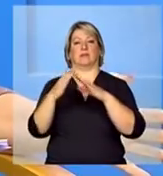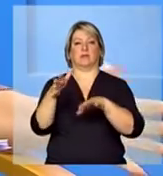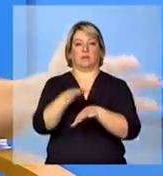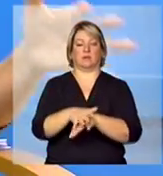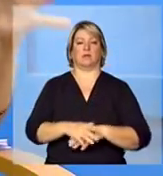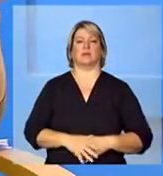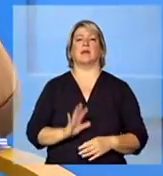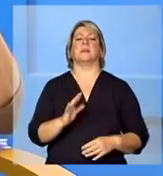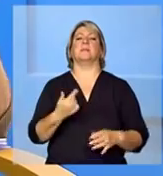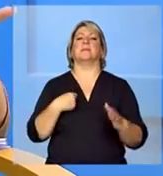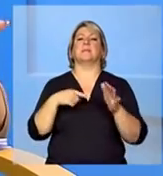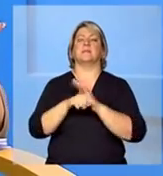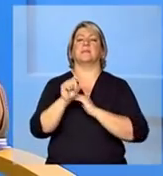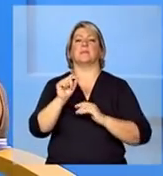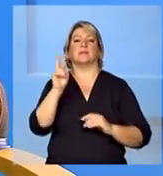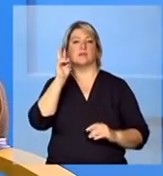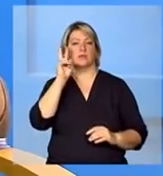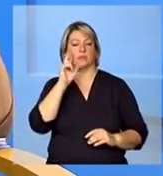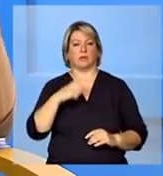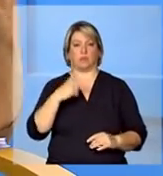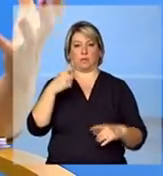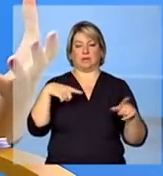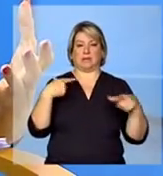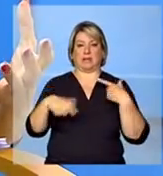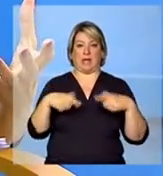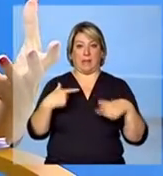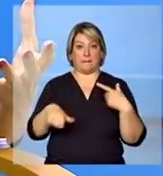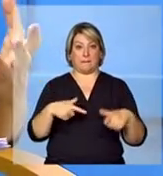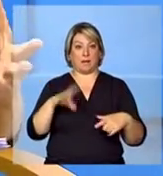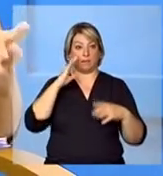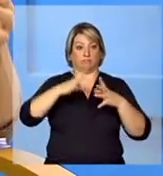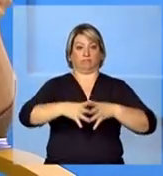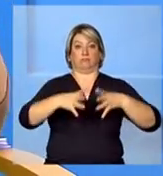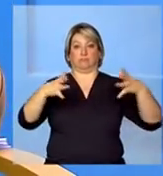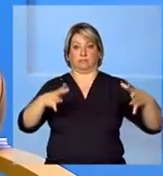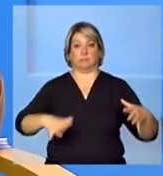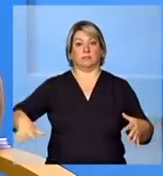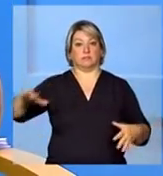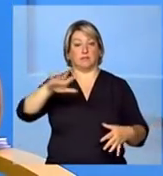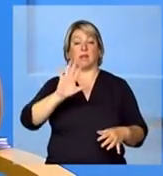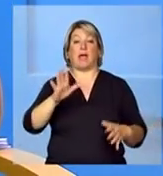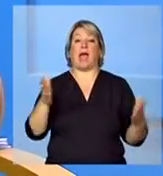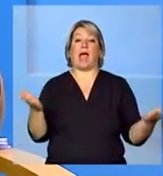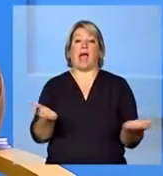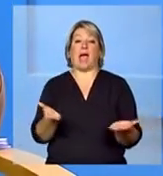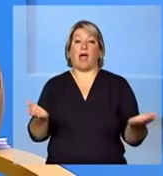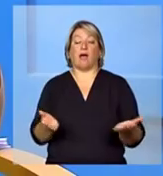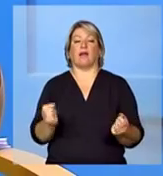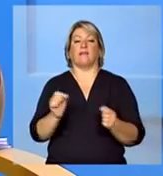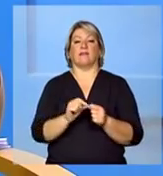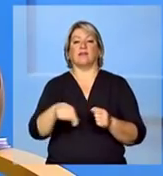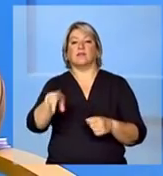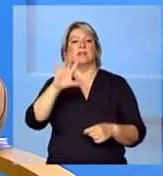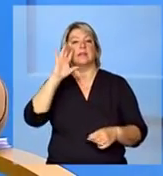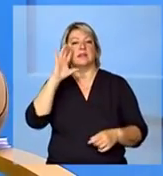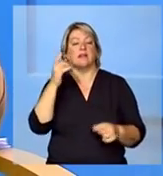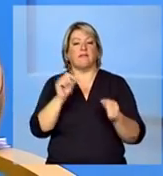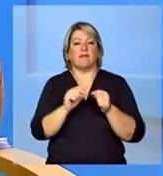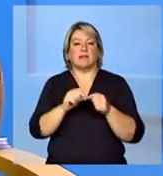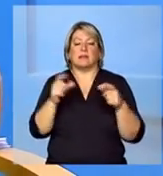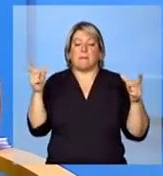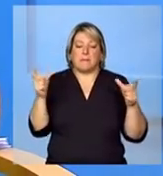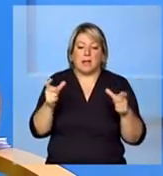que não quer calar nós estamos falando de um trabalho feito macro e agora de um trabalho que vocês estão tentando fazer menor